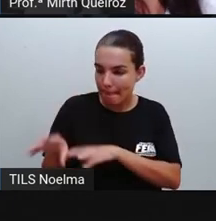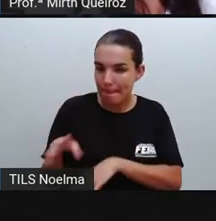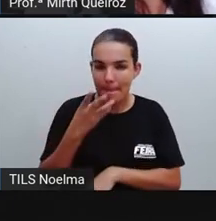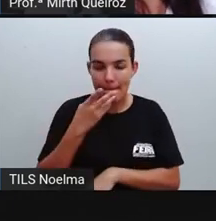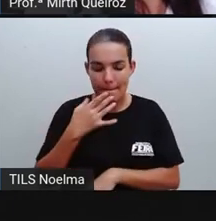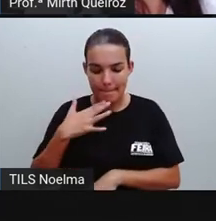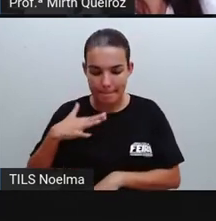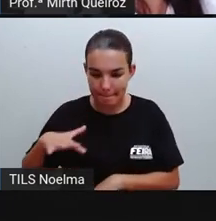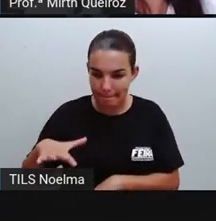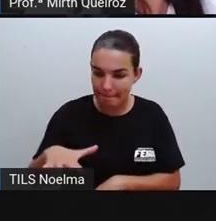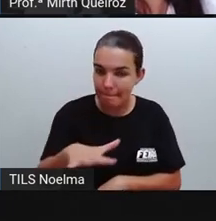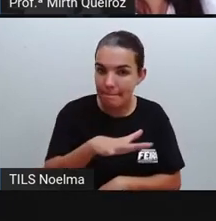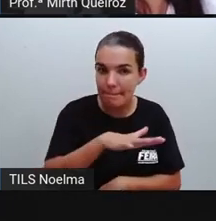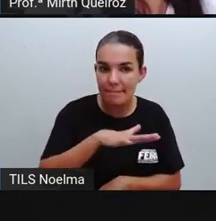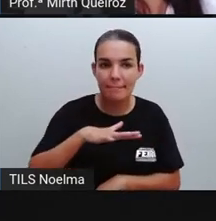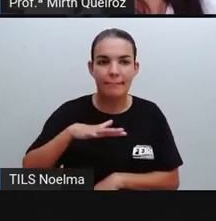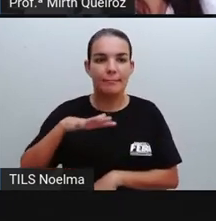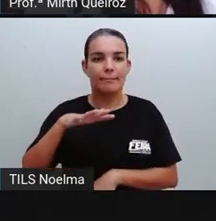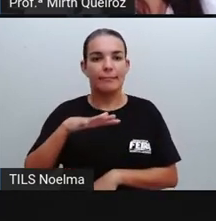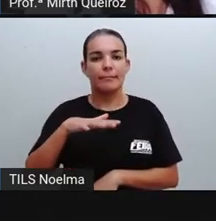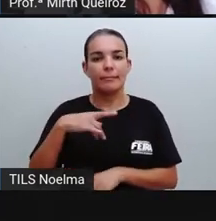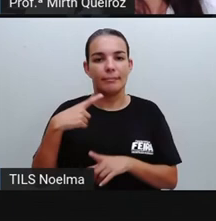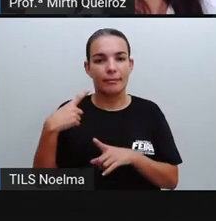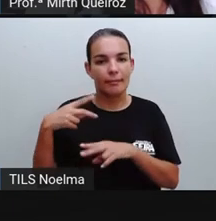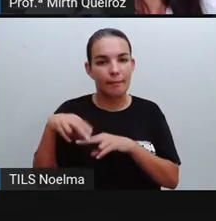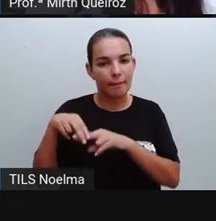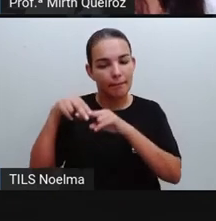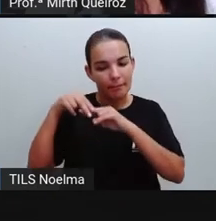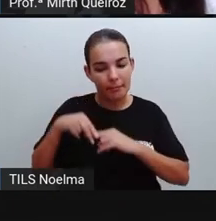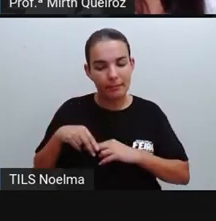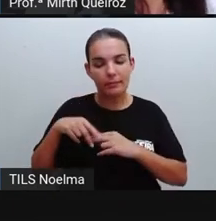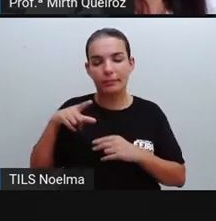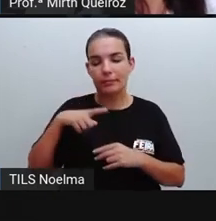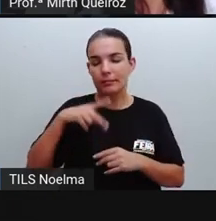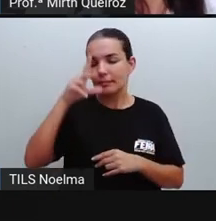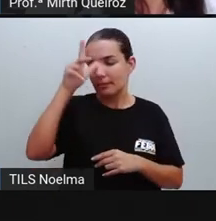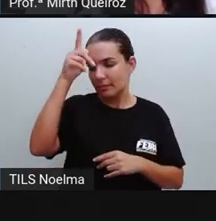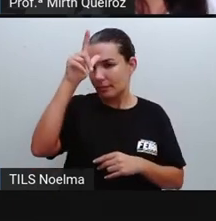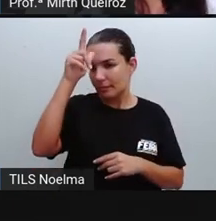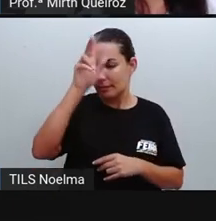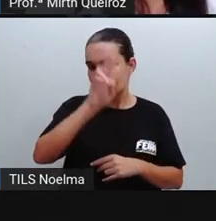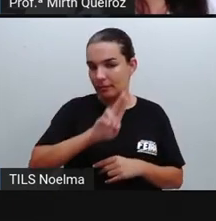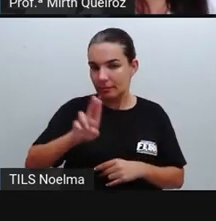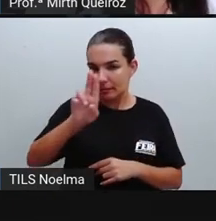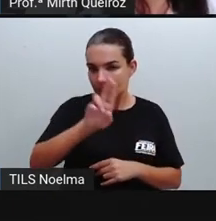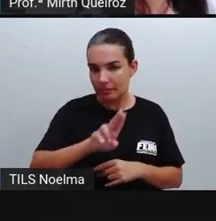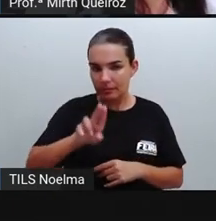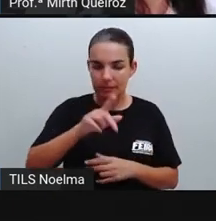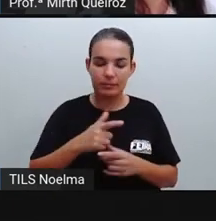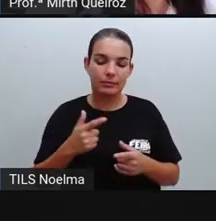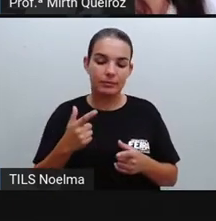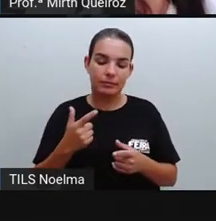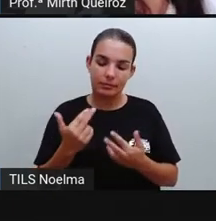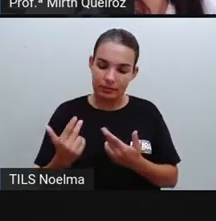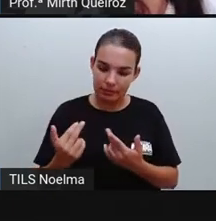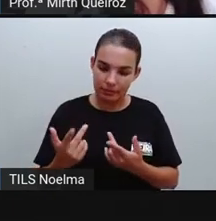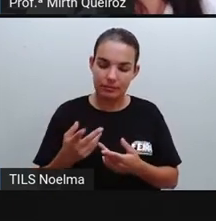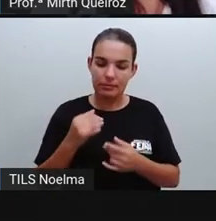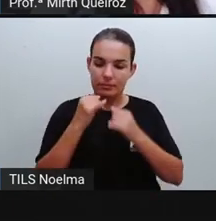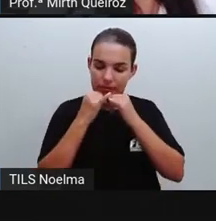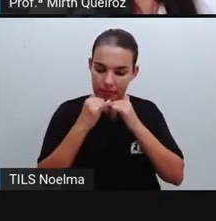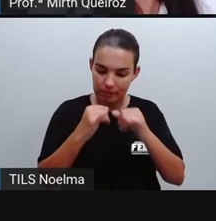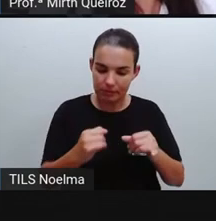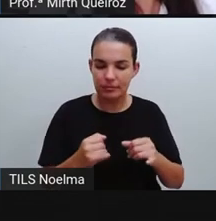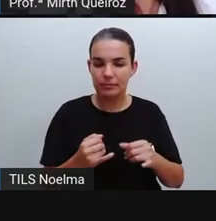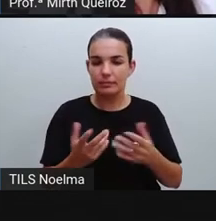doutrinar as crianças, por isso que essas lendas eram utilizadas, como aconteceu ali naquele momento, onde o